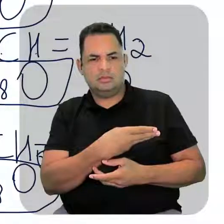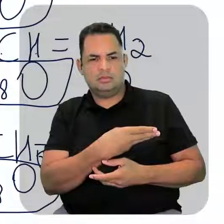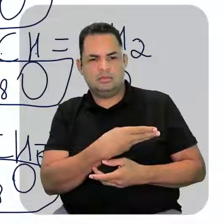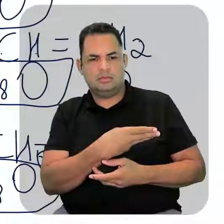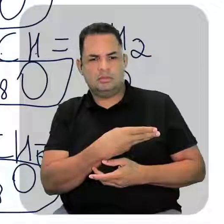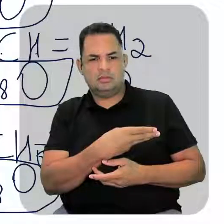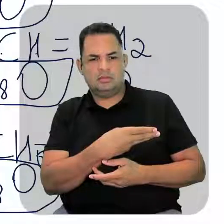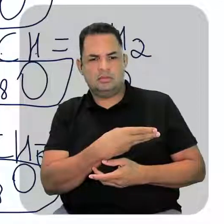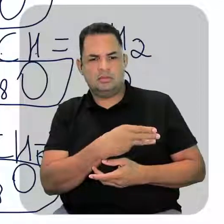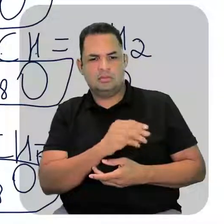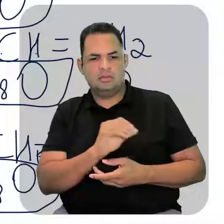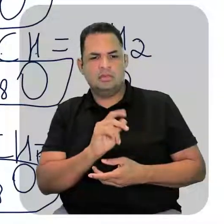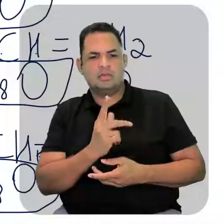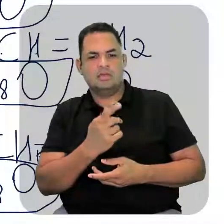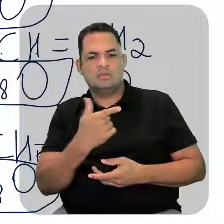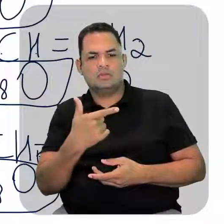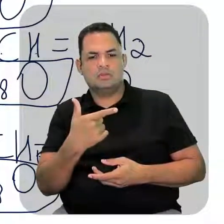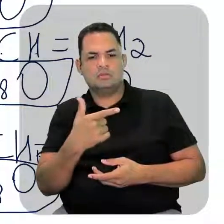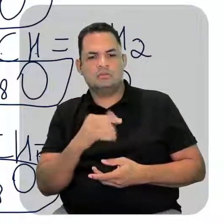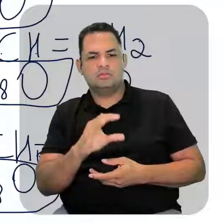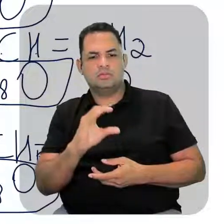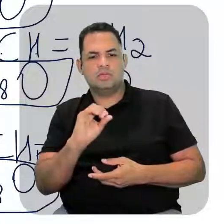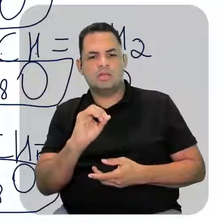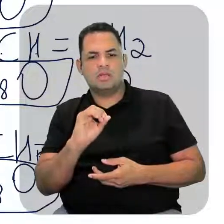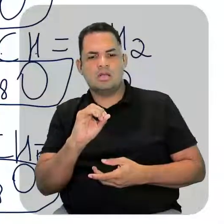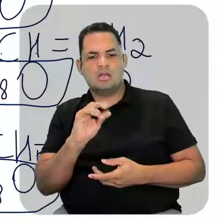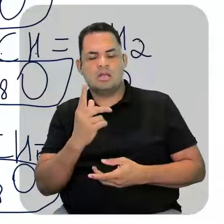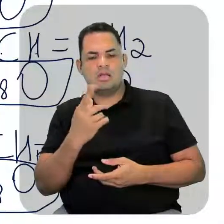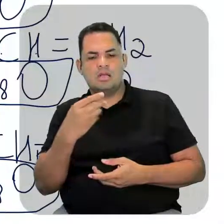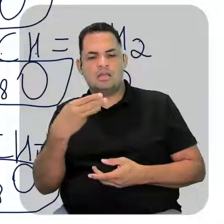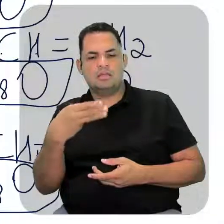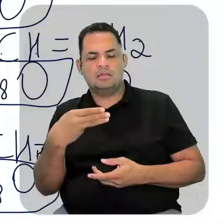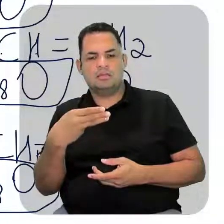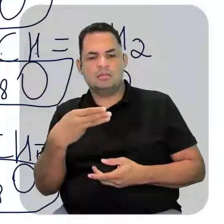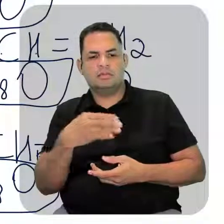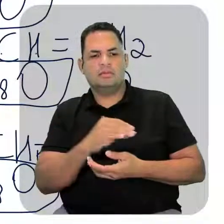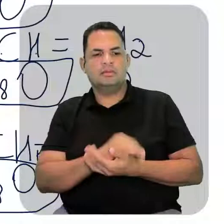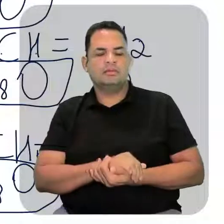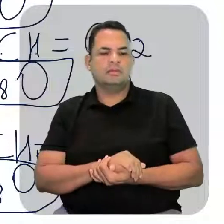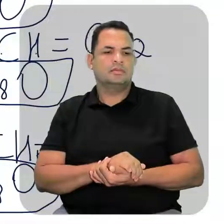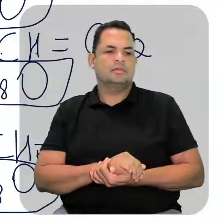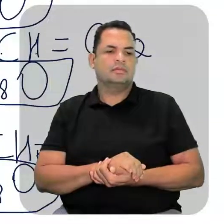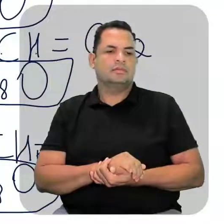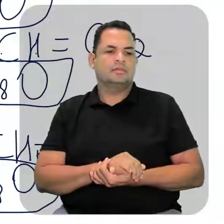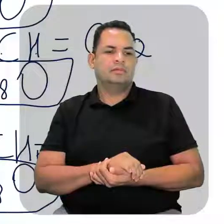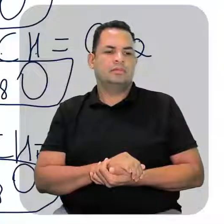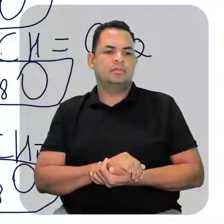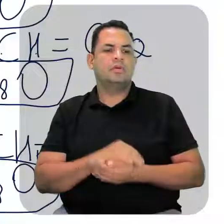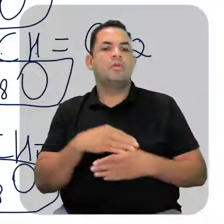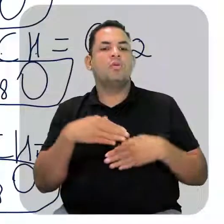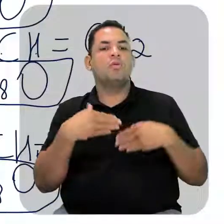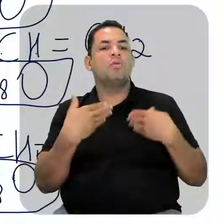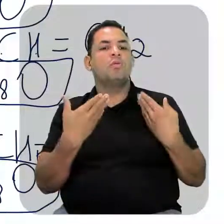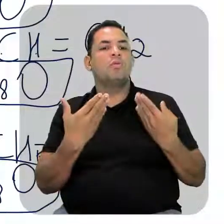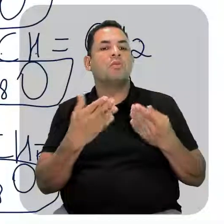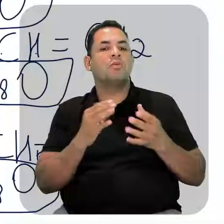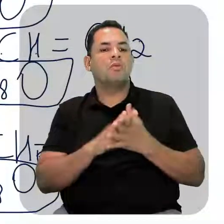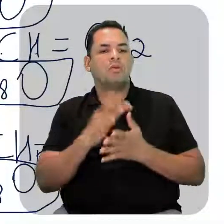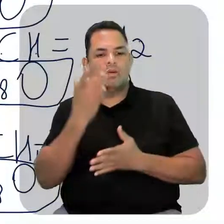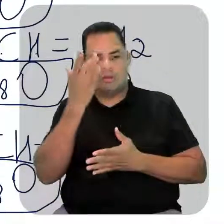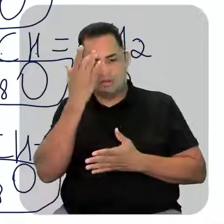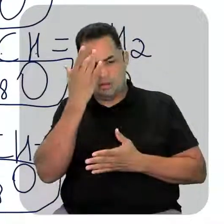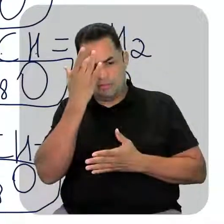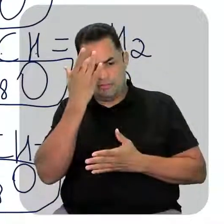Nesse daqui da frente, H2. E aqui, H3. Completei as 4 ligações de todos os carbonos. Qual vai ser a fórmula molecular?